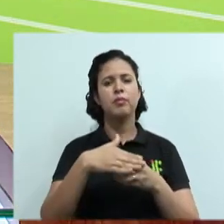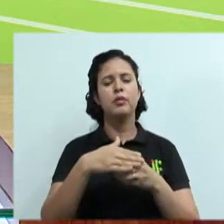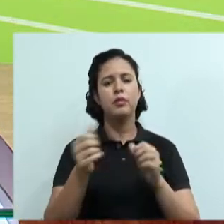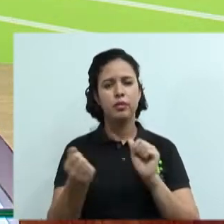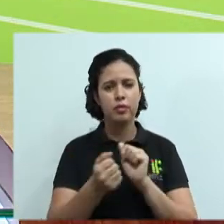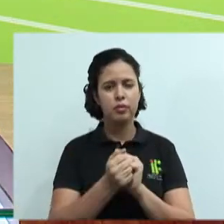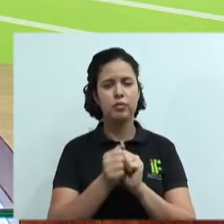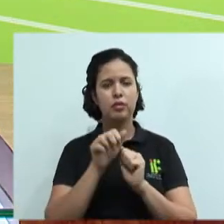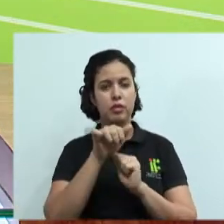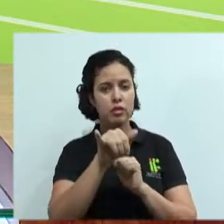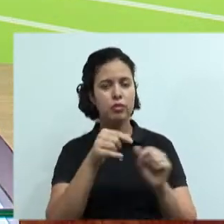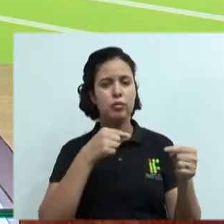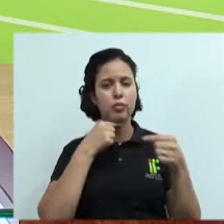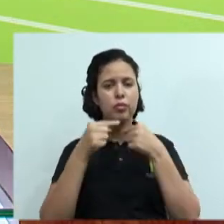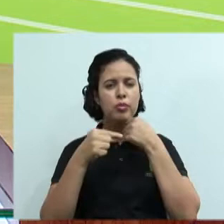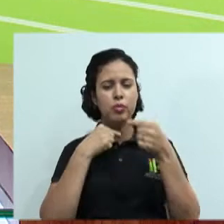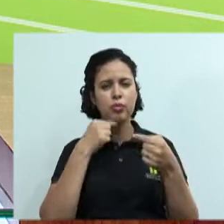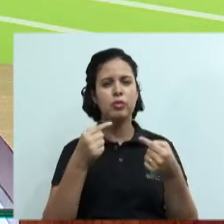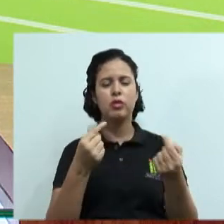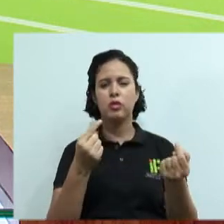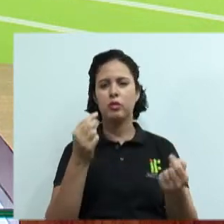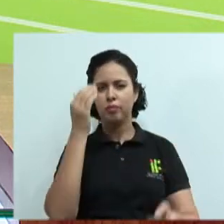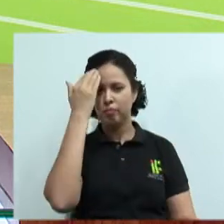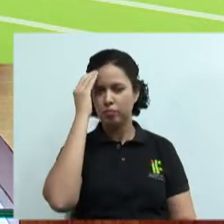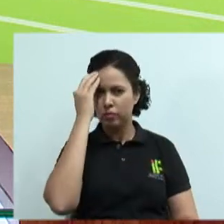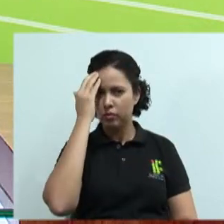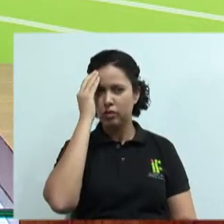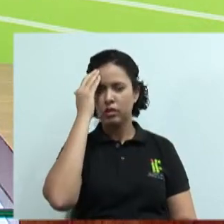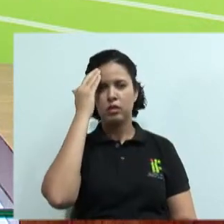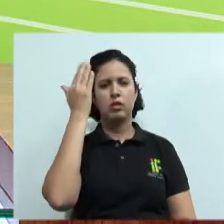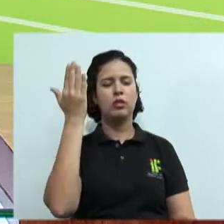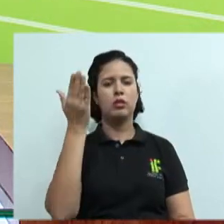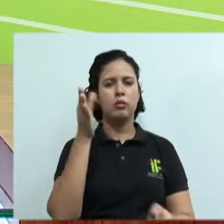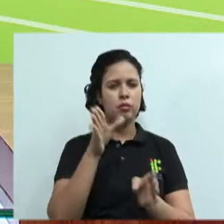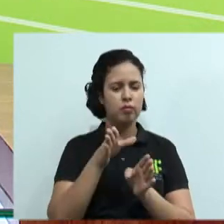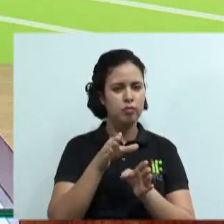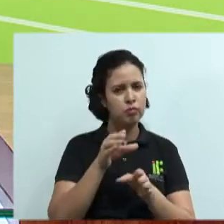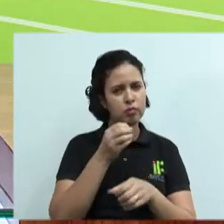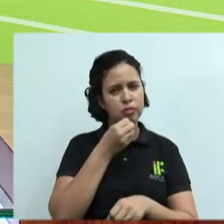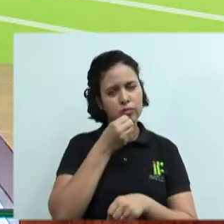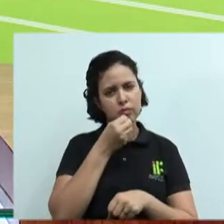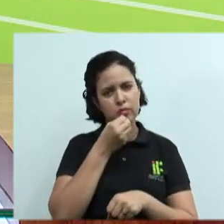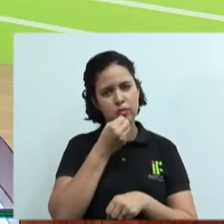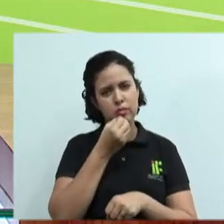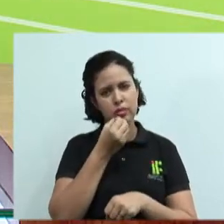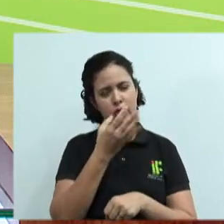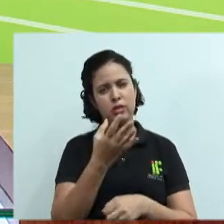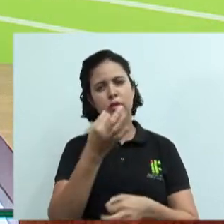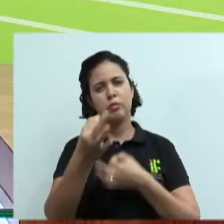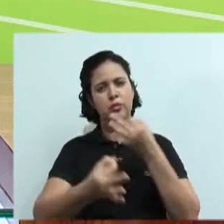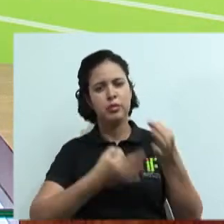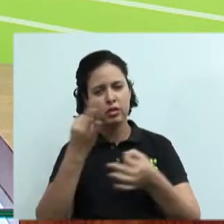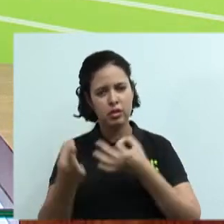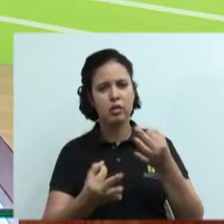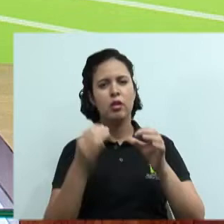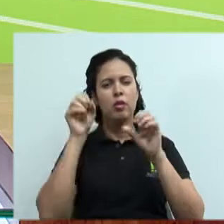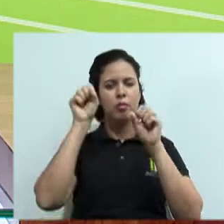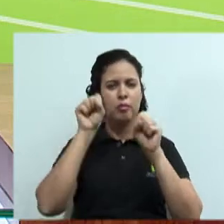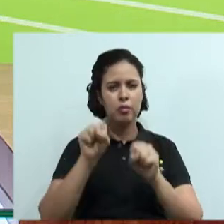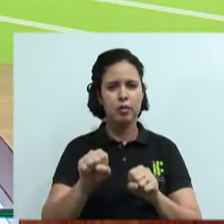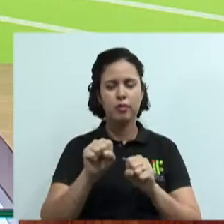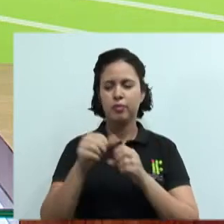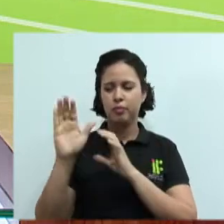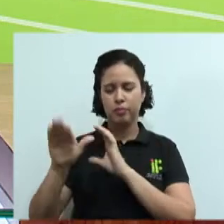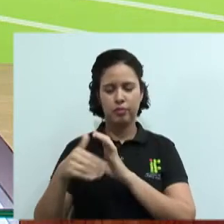tiver dúvida, qualquer crítica, qualquer sugestão, qualquer situação referente ao conteúdo dessa, das outras aulas que nós já passamos,